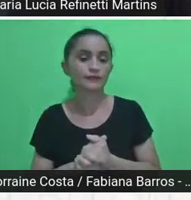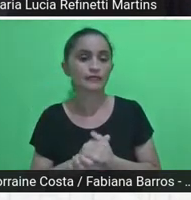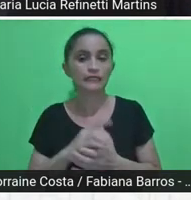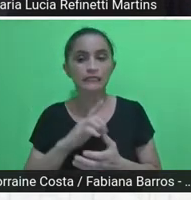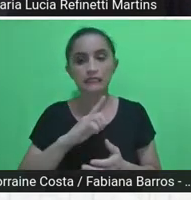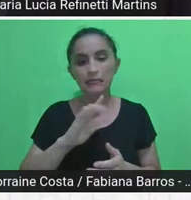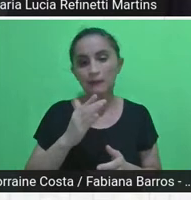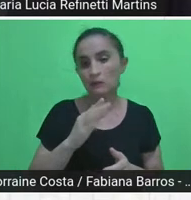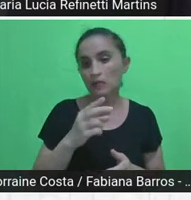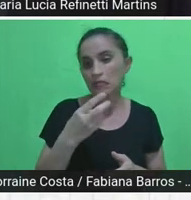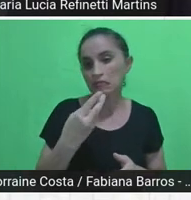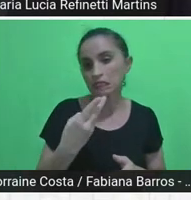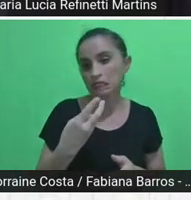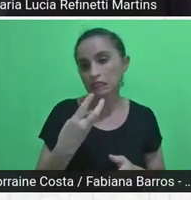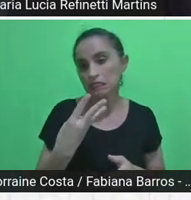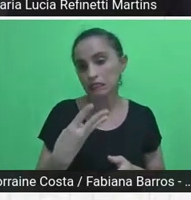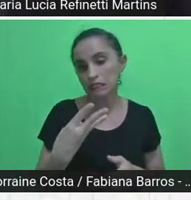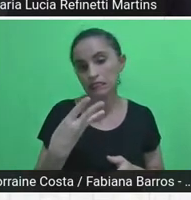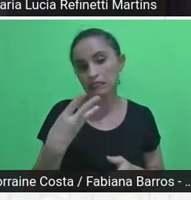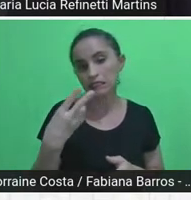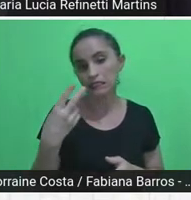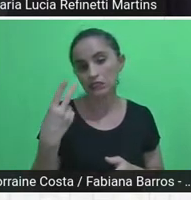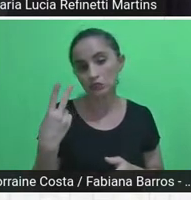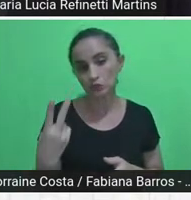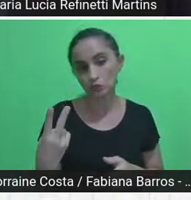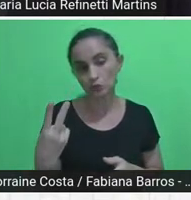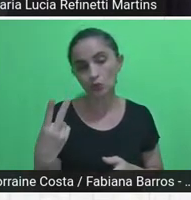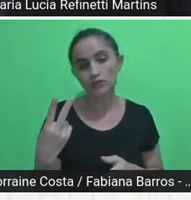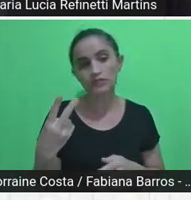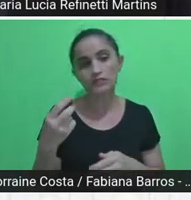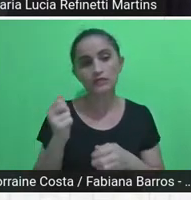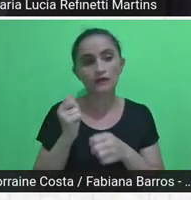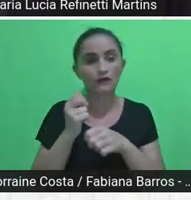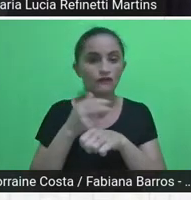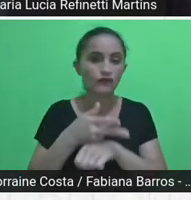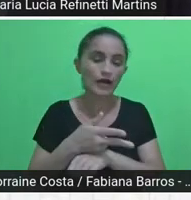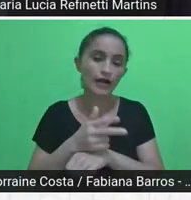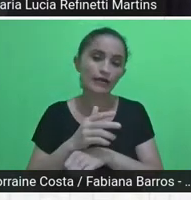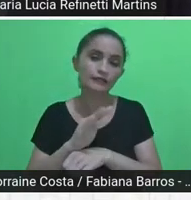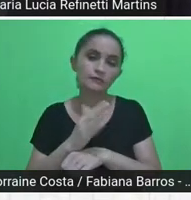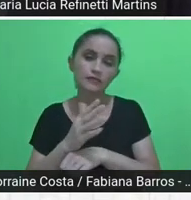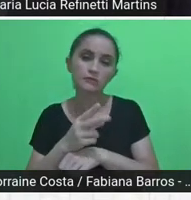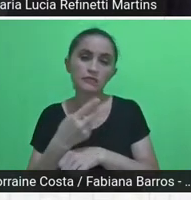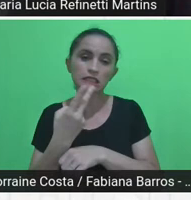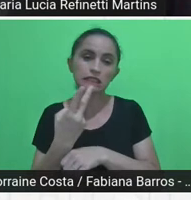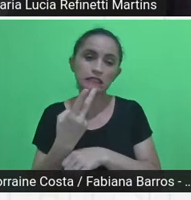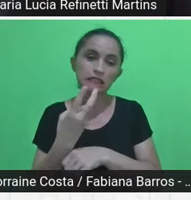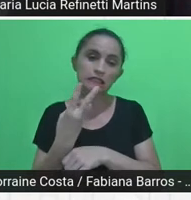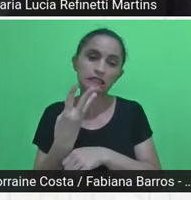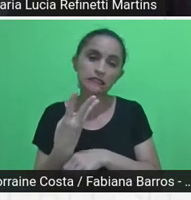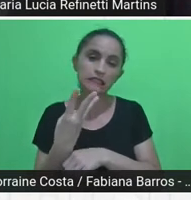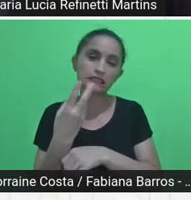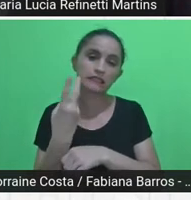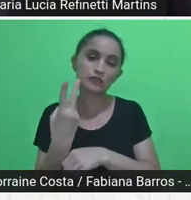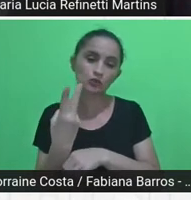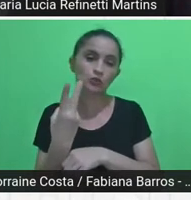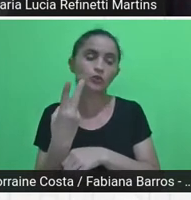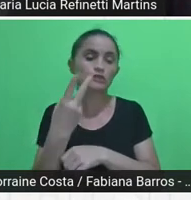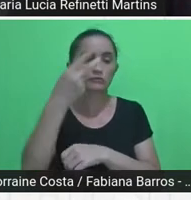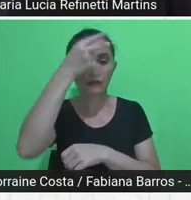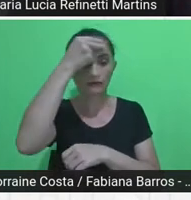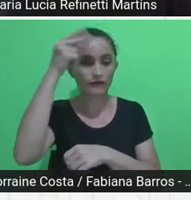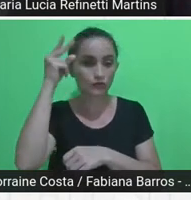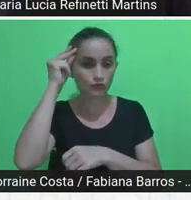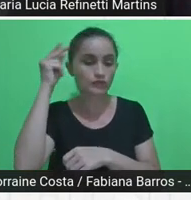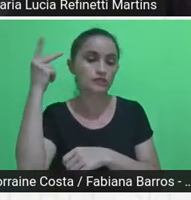as 32 subprefeituras do município de São Paulo e a cada uma foi alocado